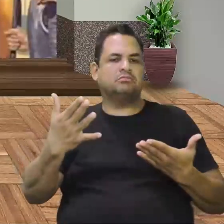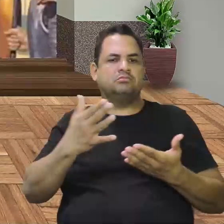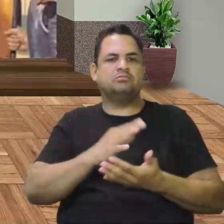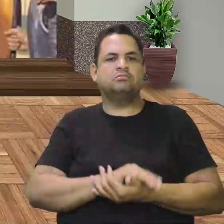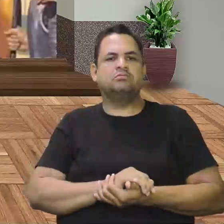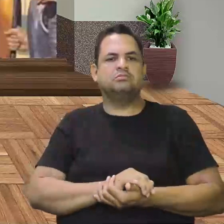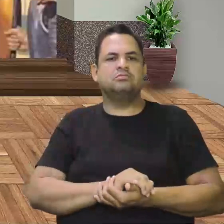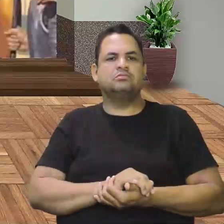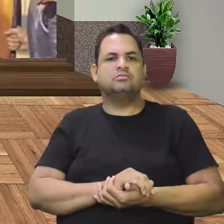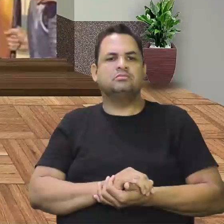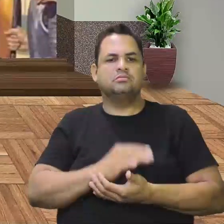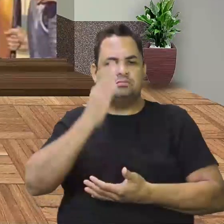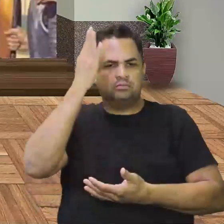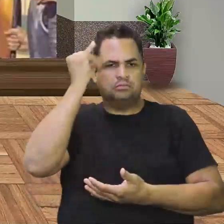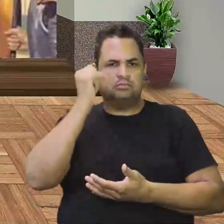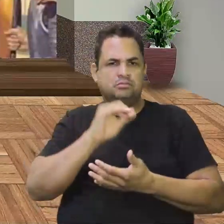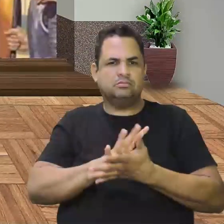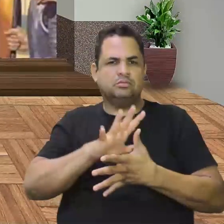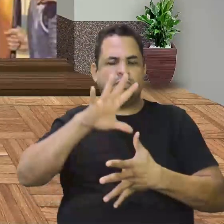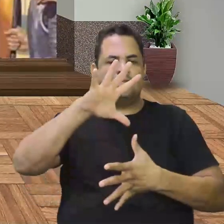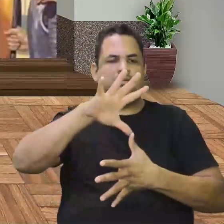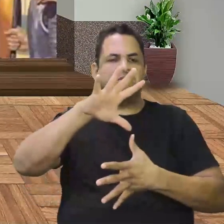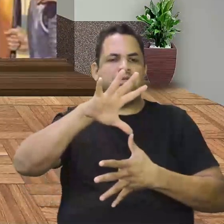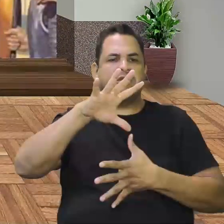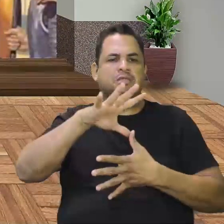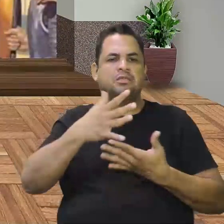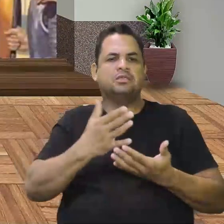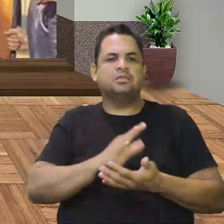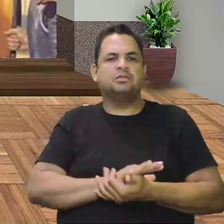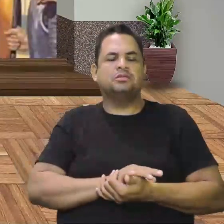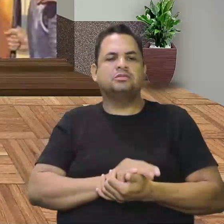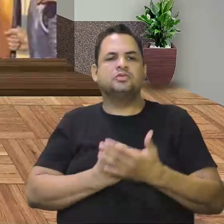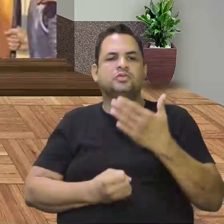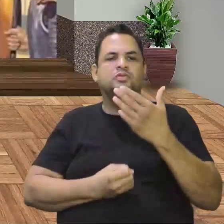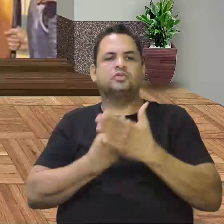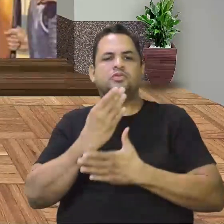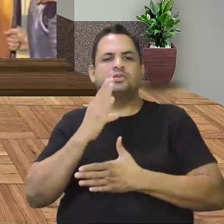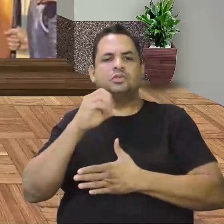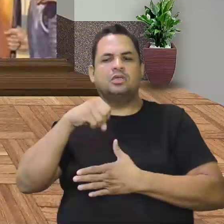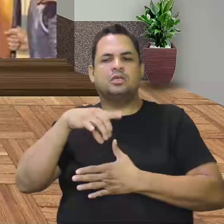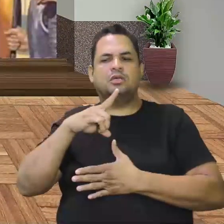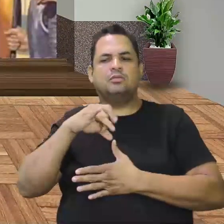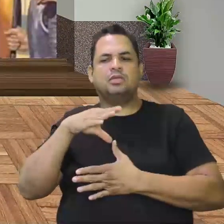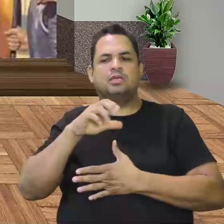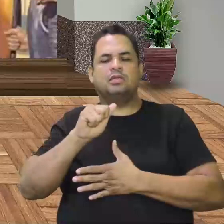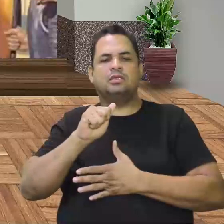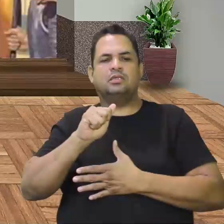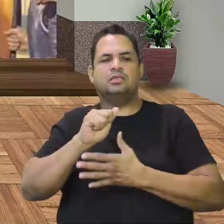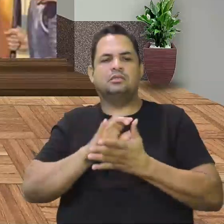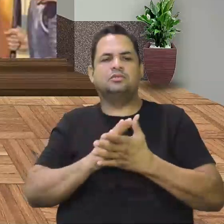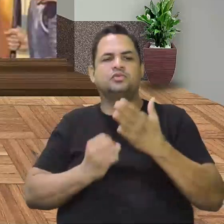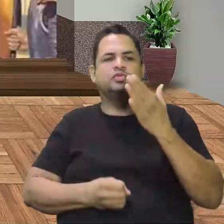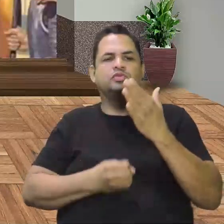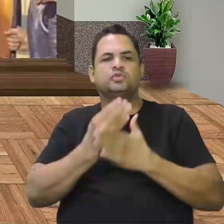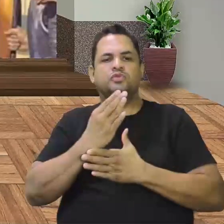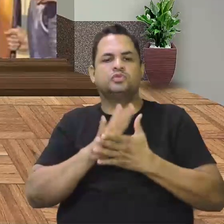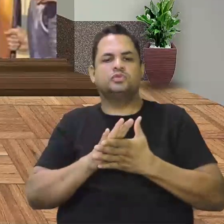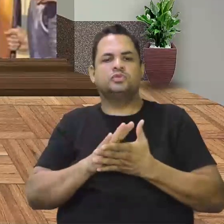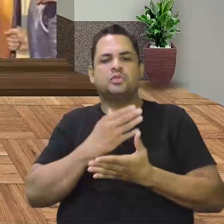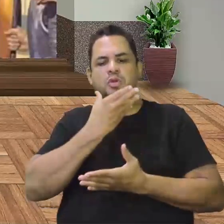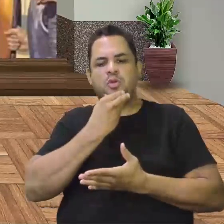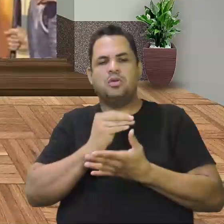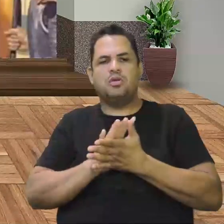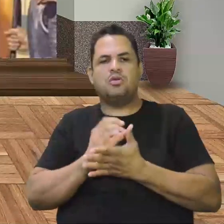Américo vocês sabiam que o nome América vem de Américo Vespúcio? Assim mesmo como